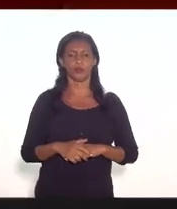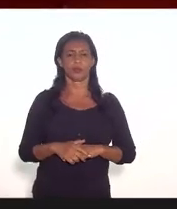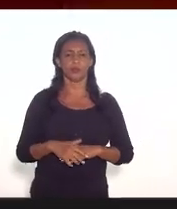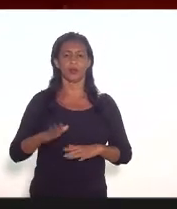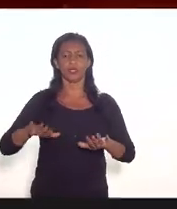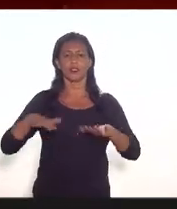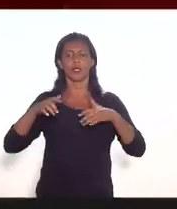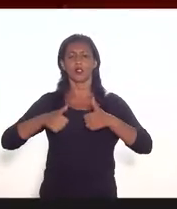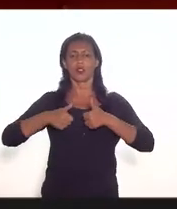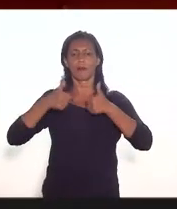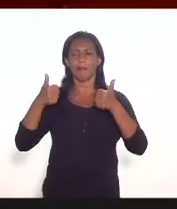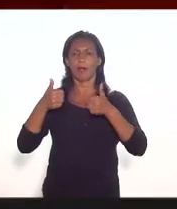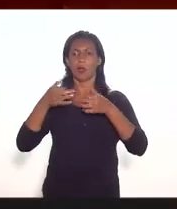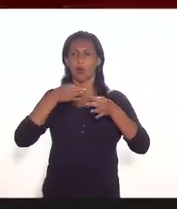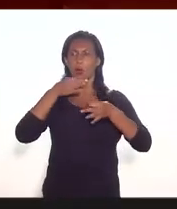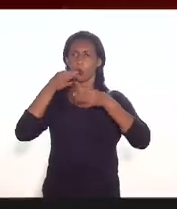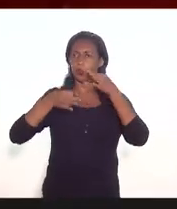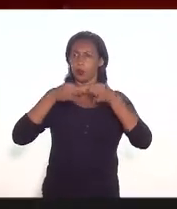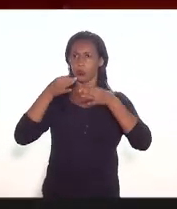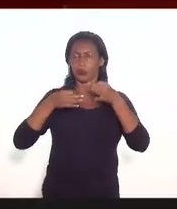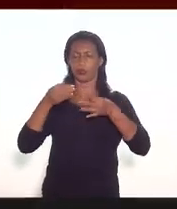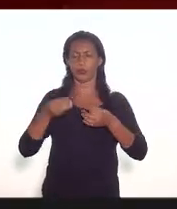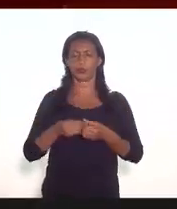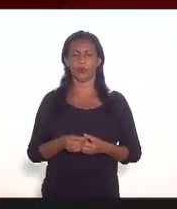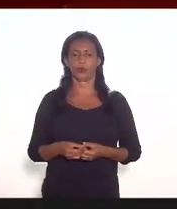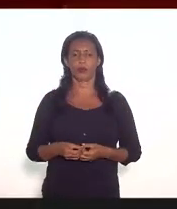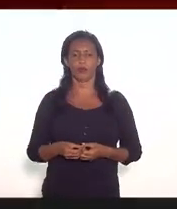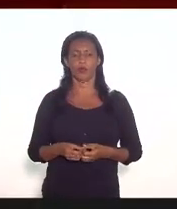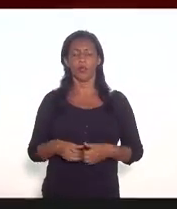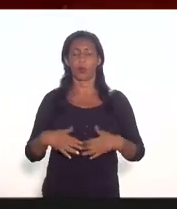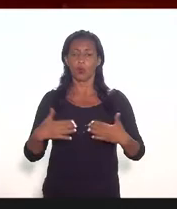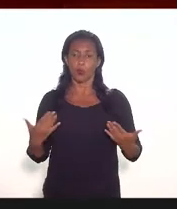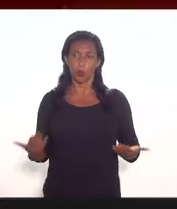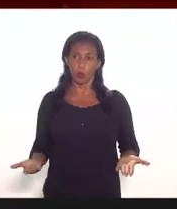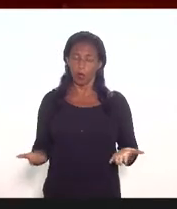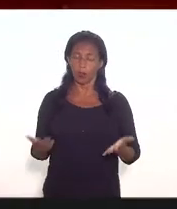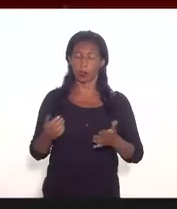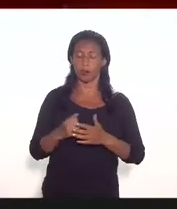melhor colocada essa questão quanto ao fato de